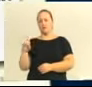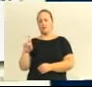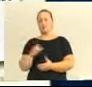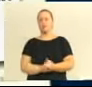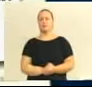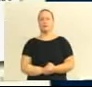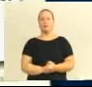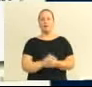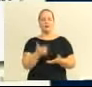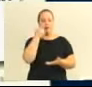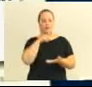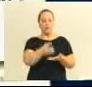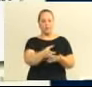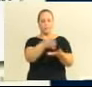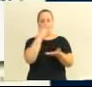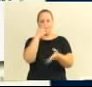e devolveram.